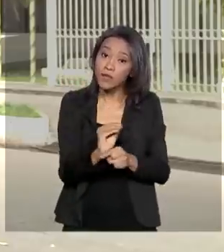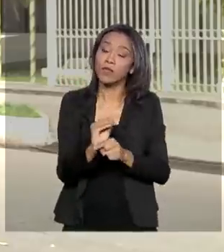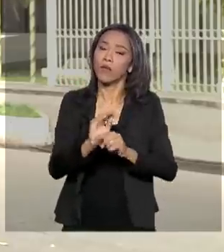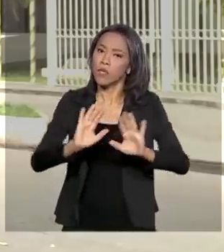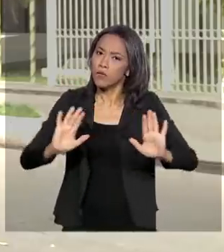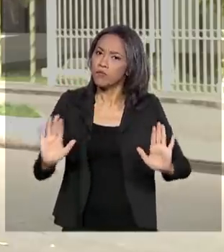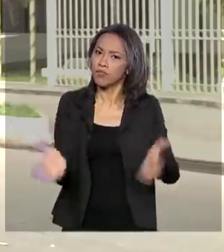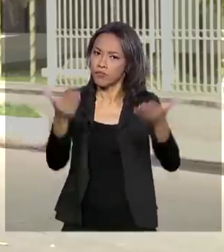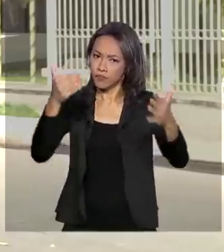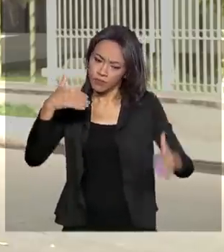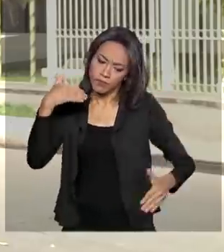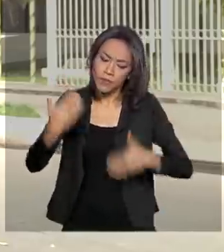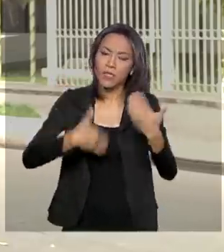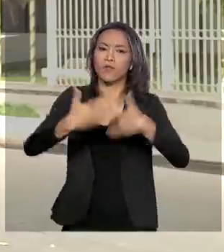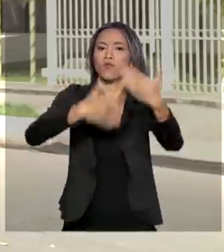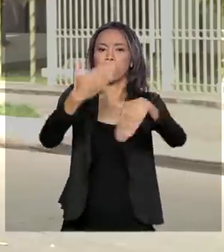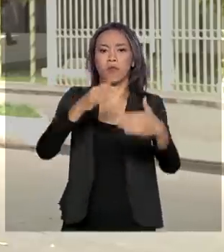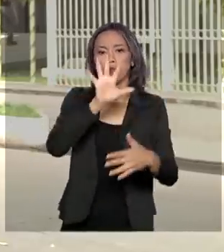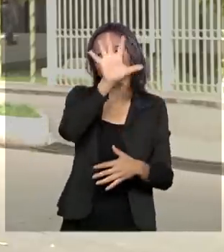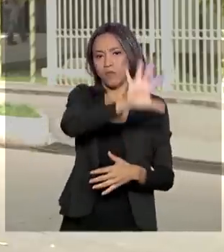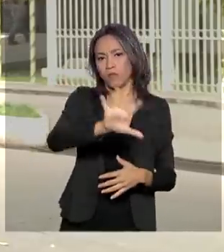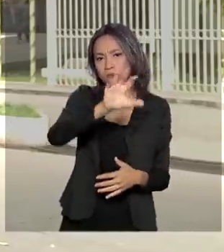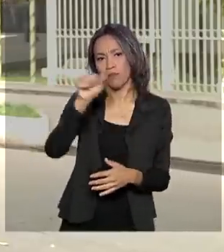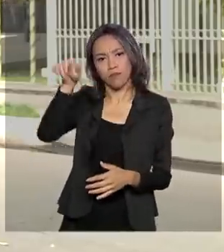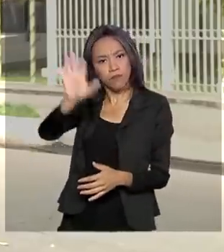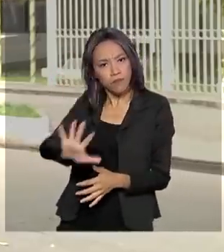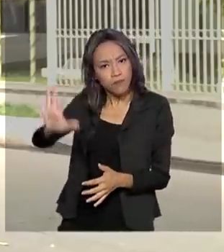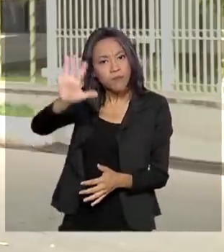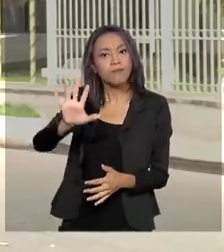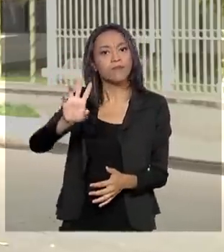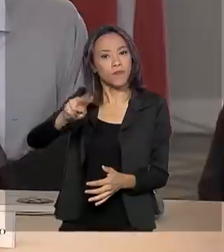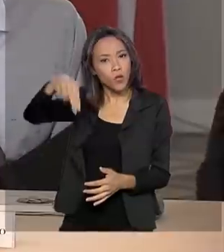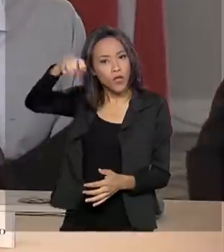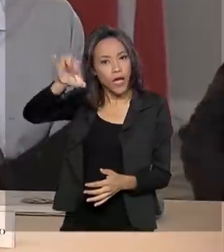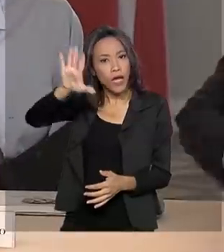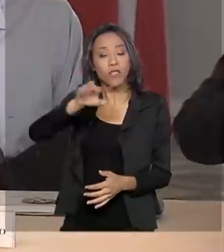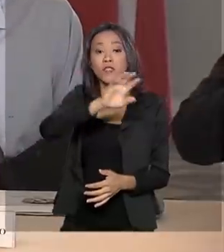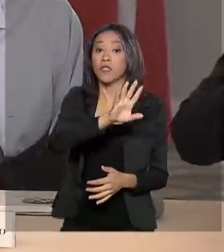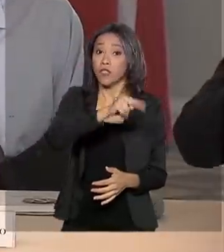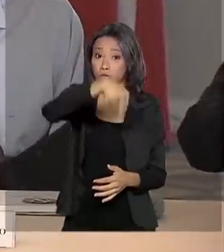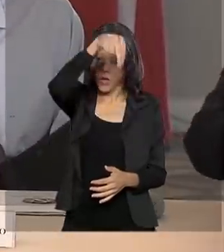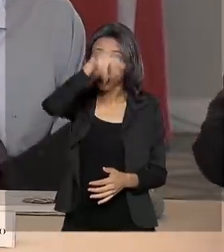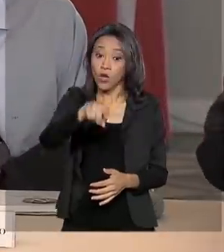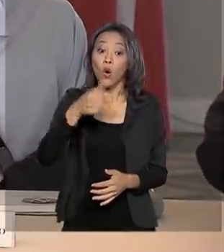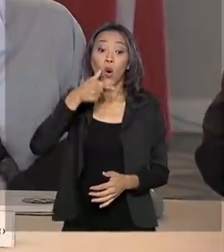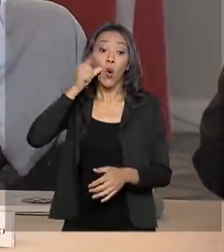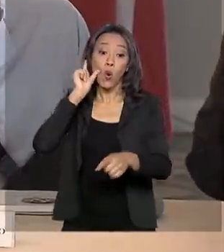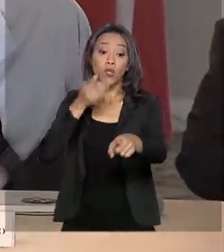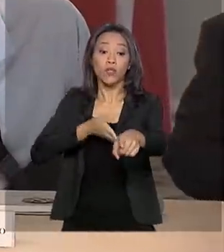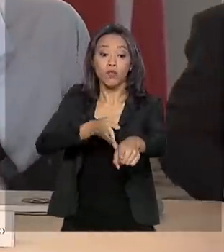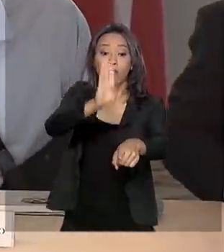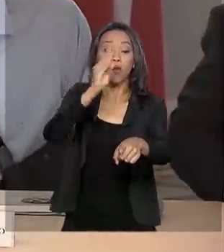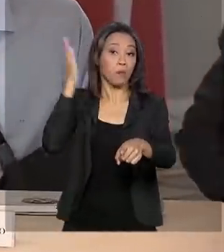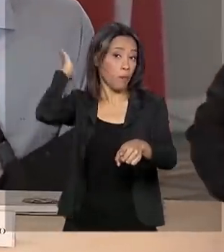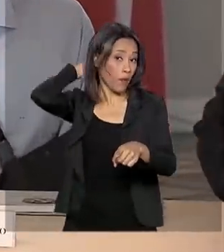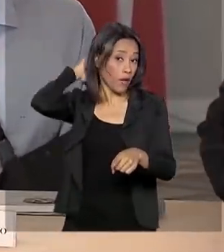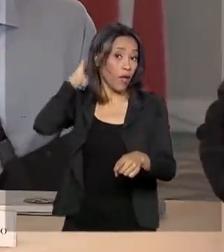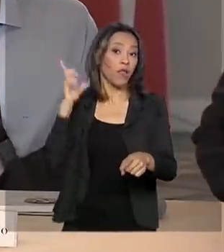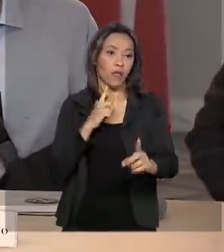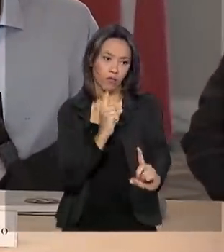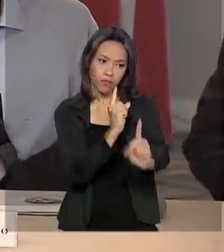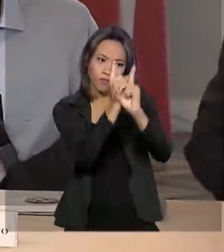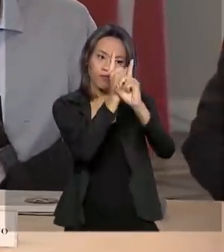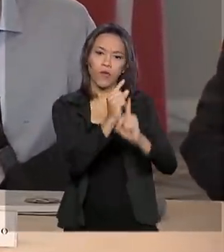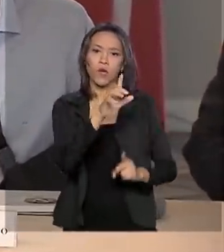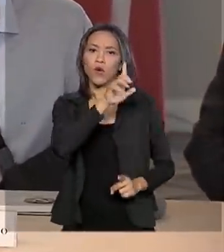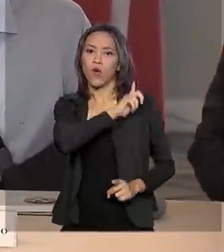sustentável da região. Ontem, o vice-presidente esteve em Belém, no Pará, onde se reuniu com o governador do